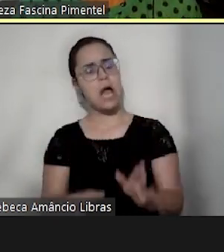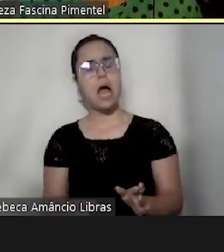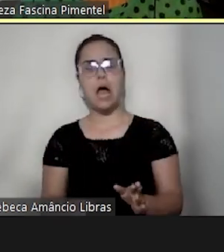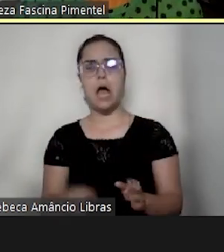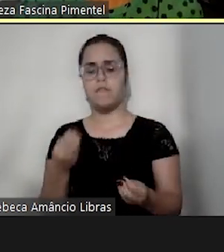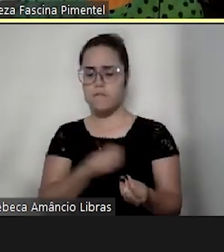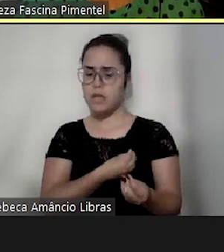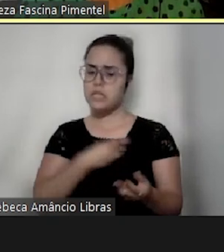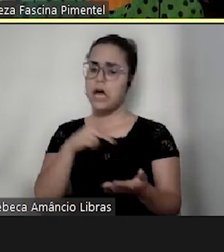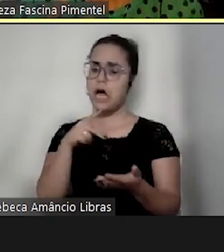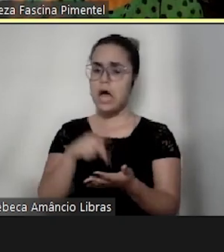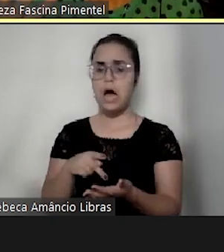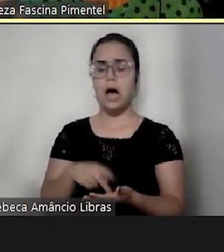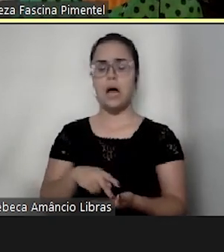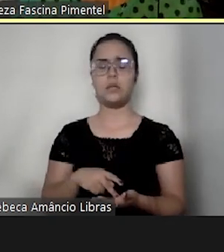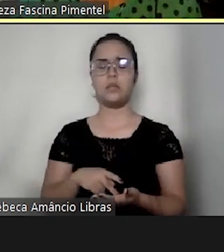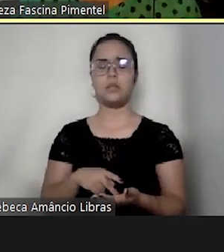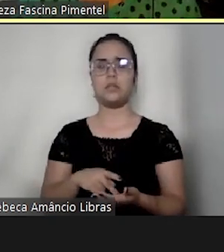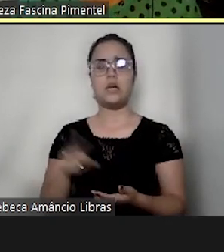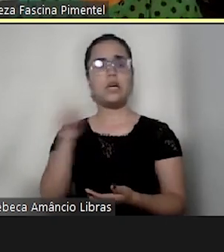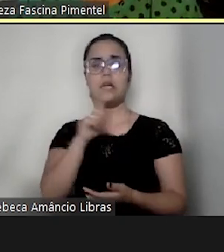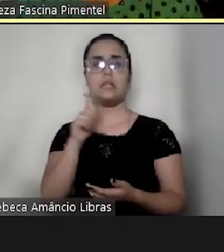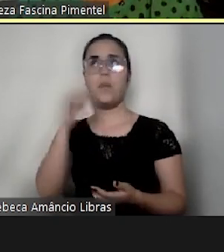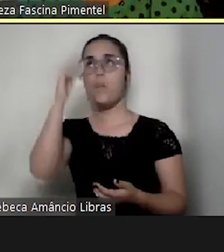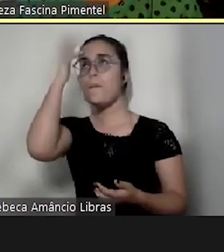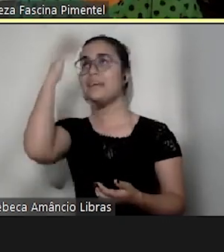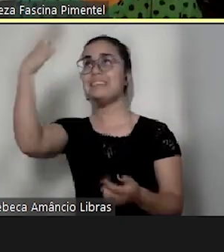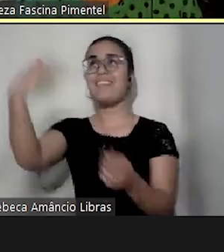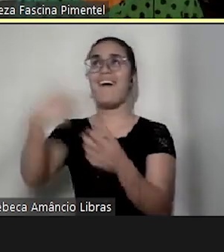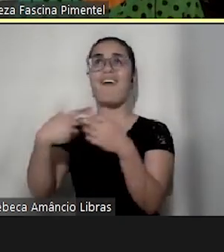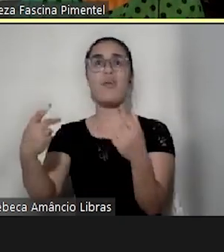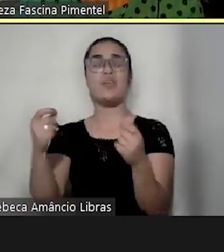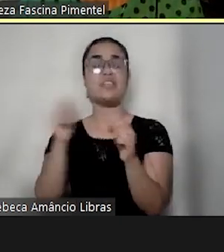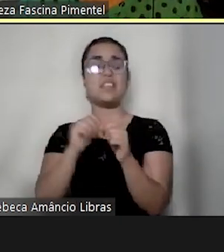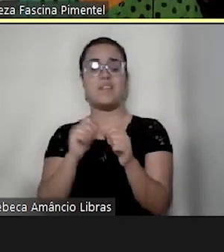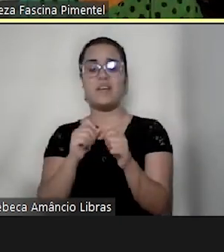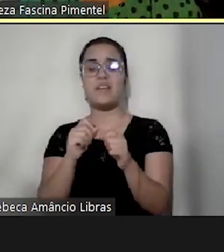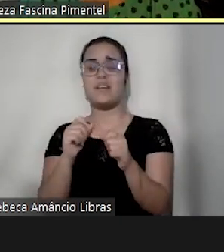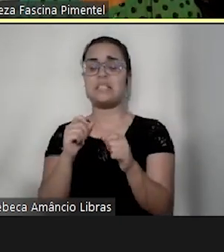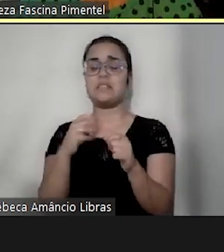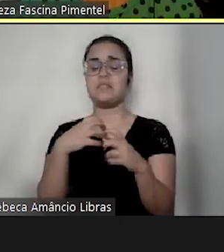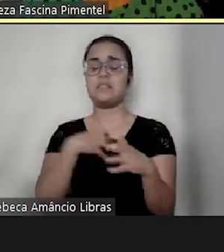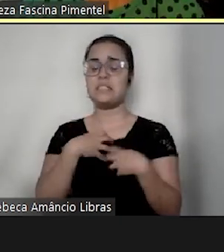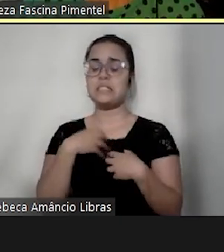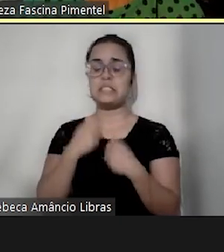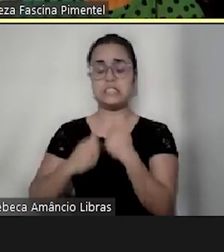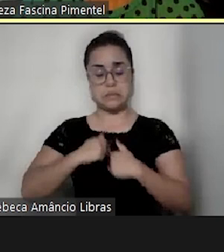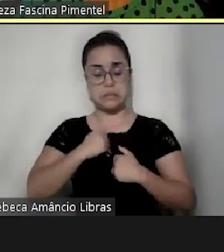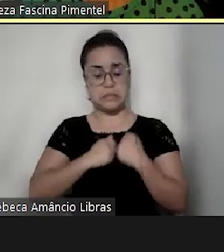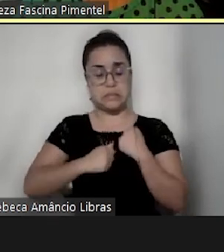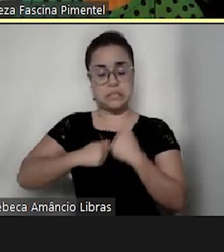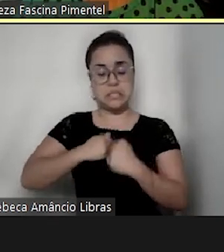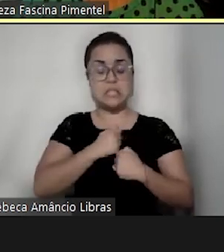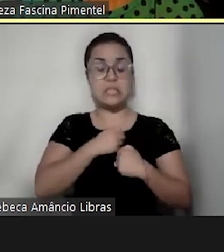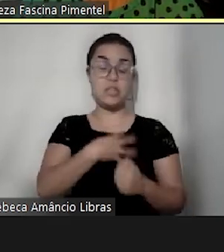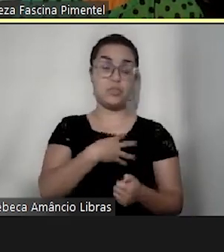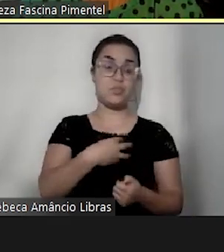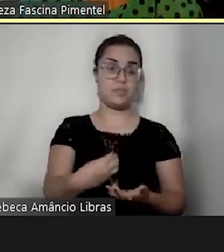Ter expectativas, que não gera, possa gerar ansiedade nos nossos filhos.